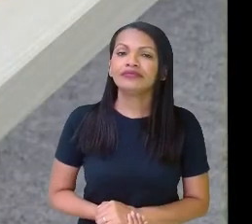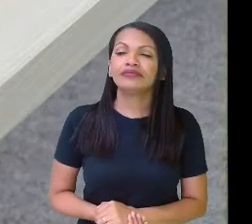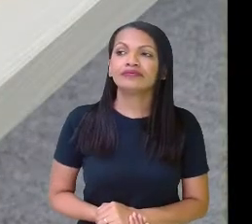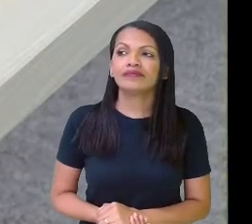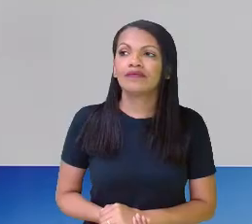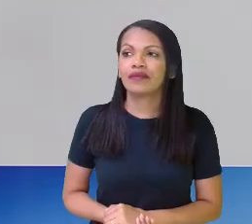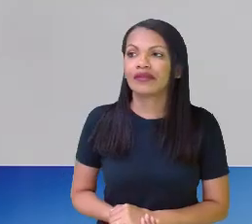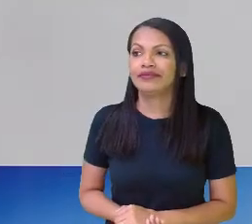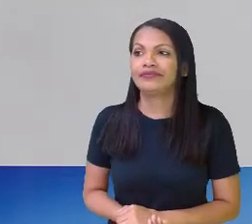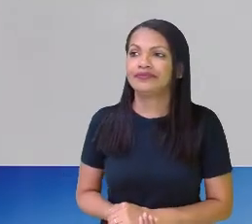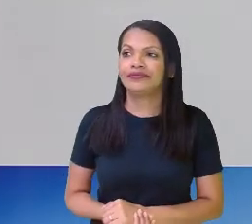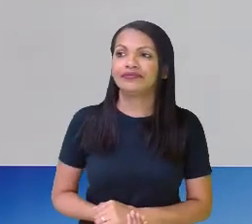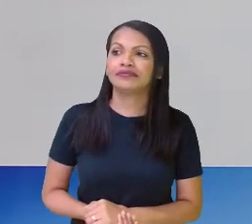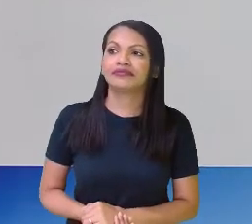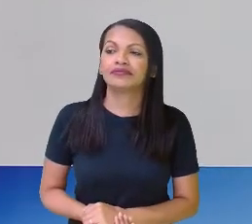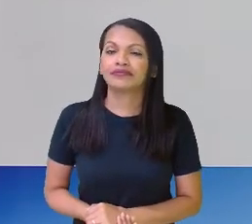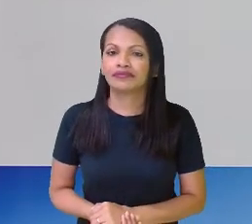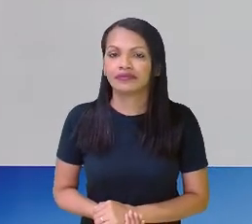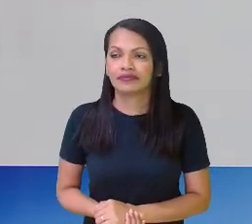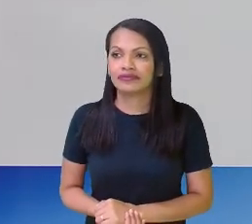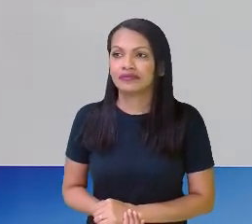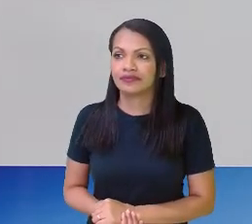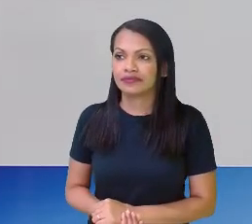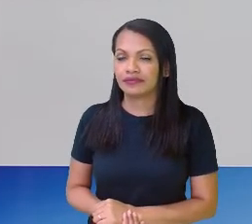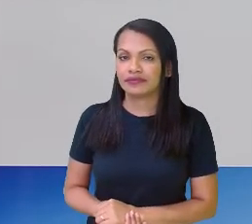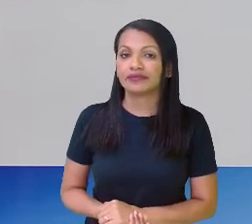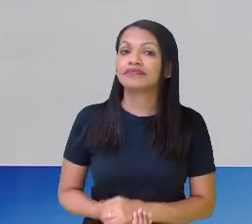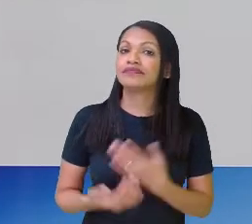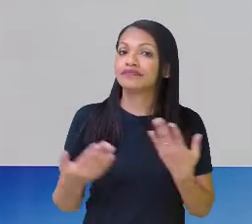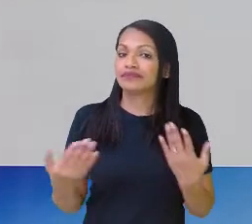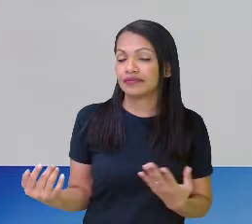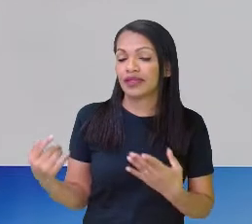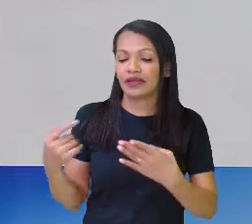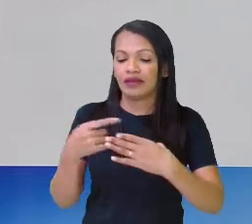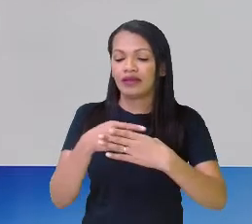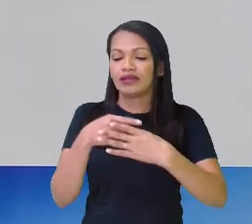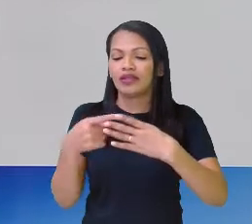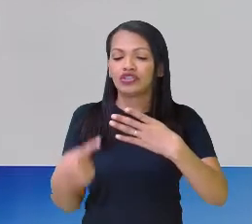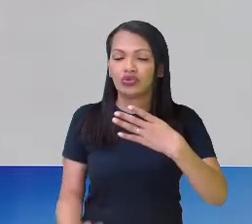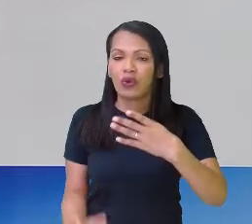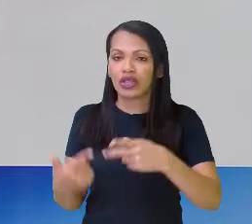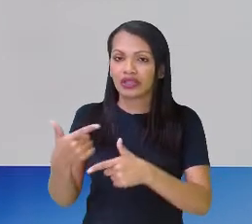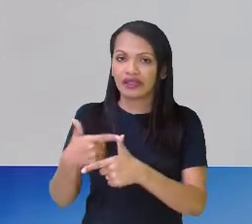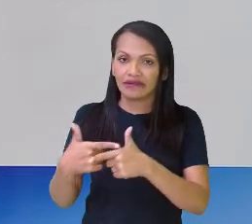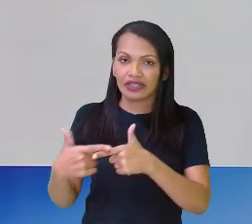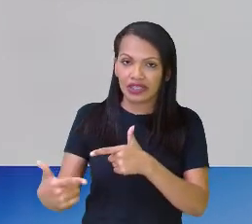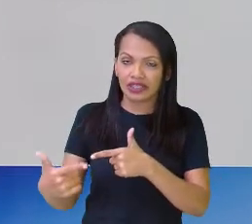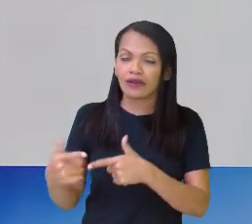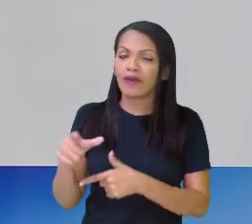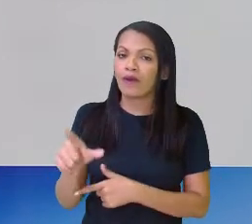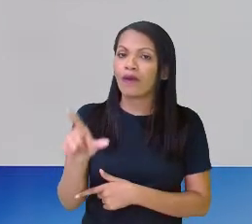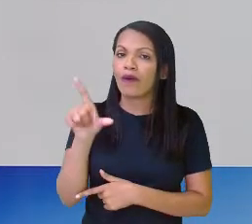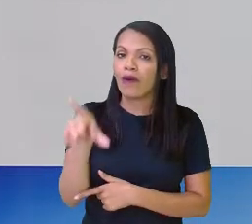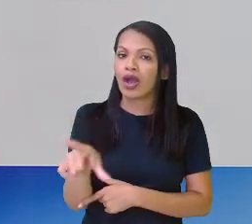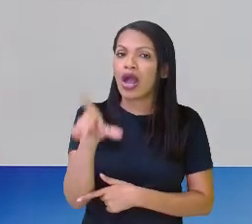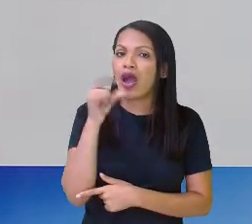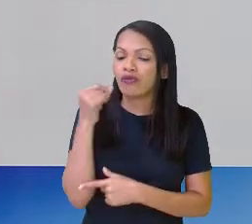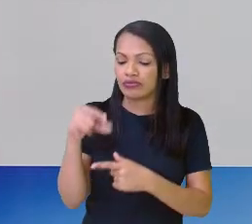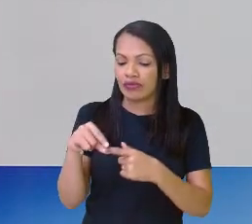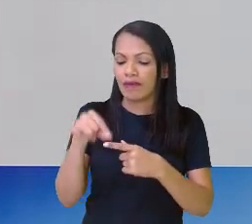Uma parte das quatro que foram divididas. Beleza?